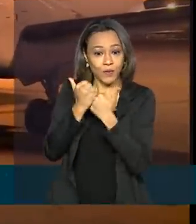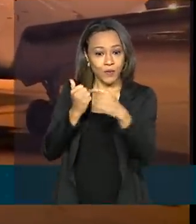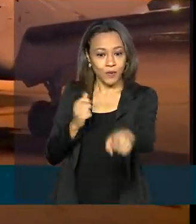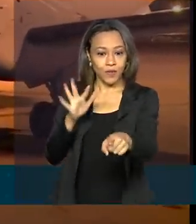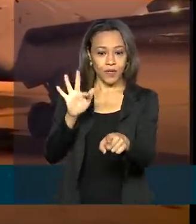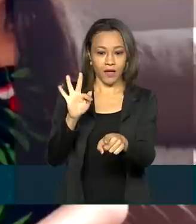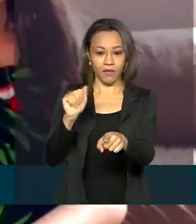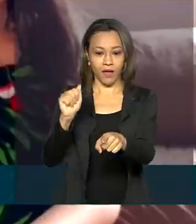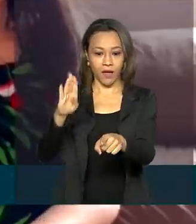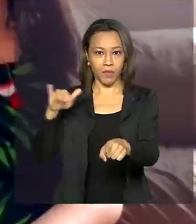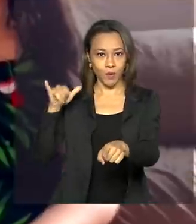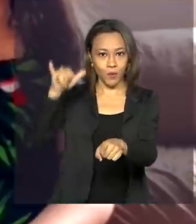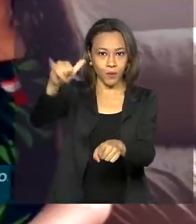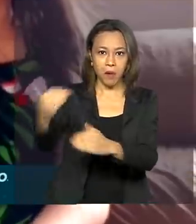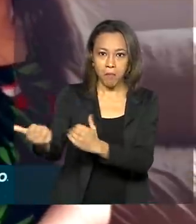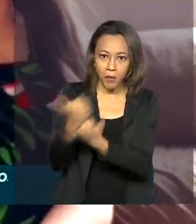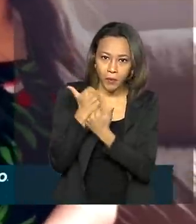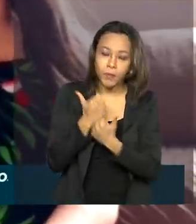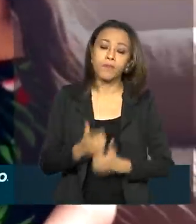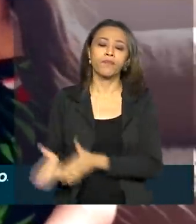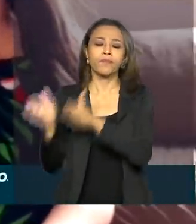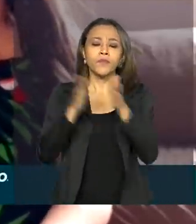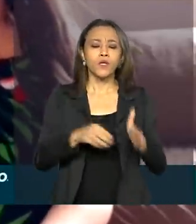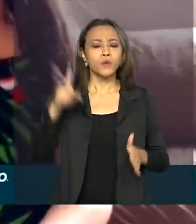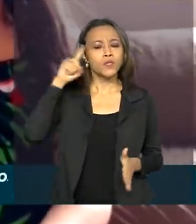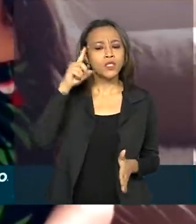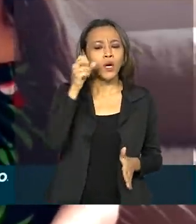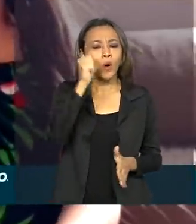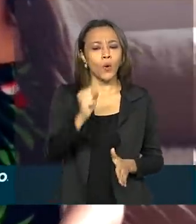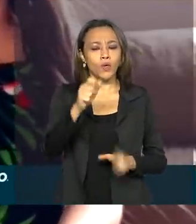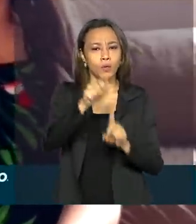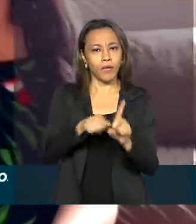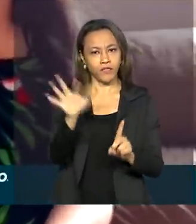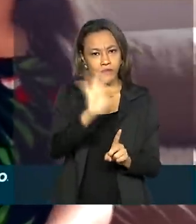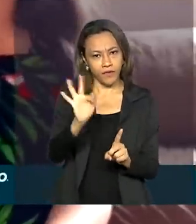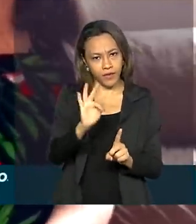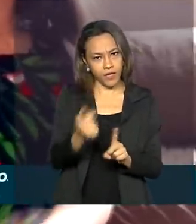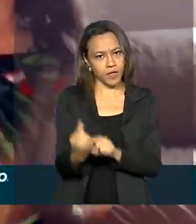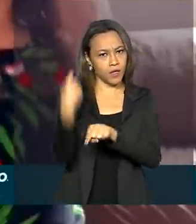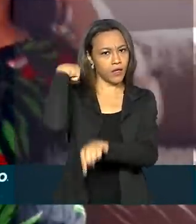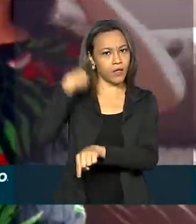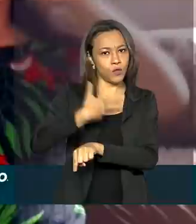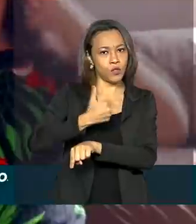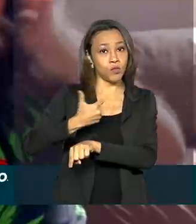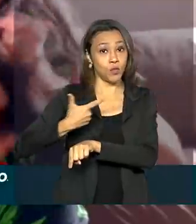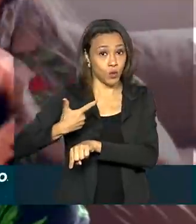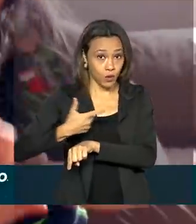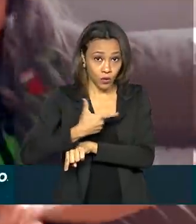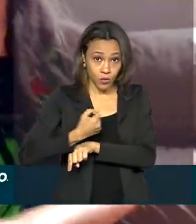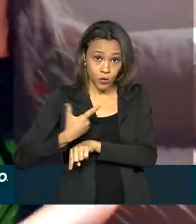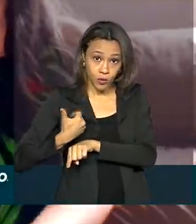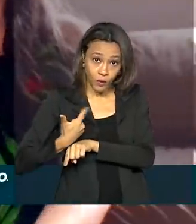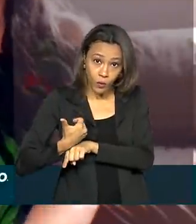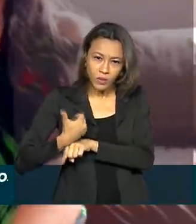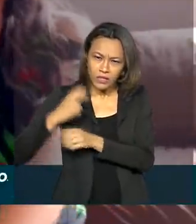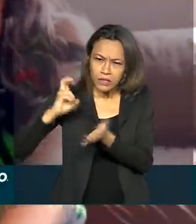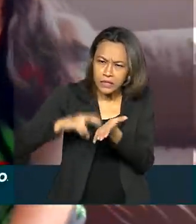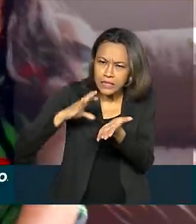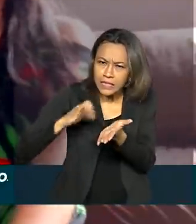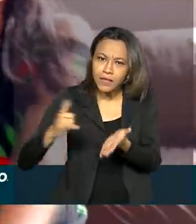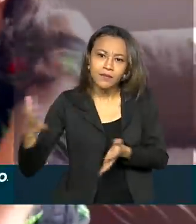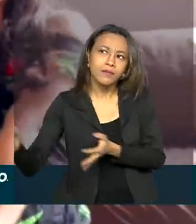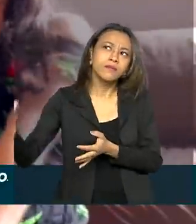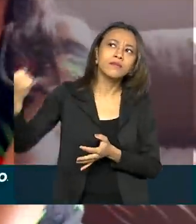Aérea Brasileira. No dia 8 de fevereiro de 2012, logo cedo, a